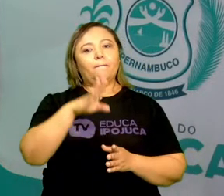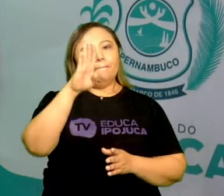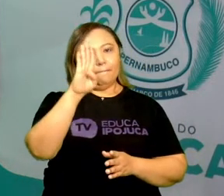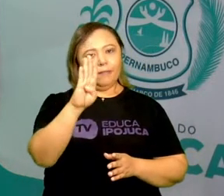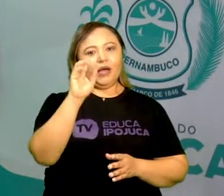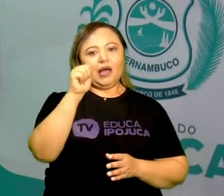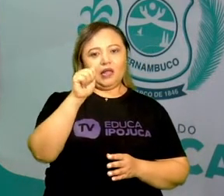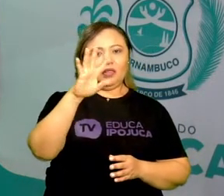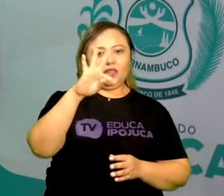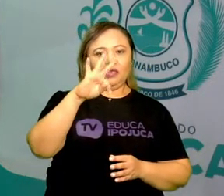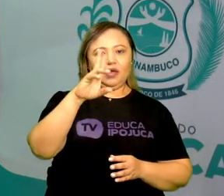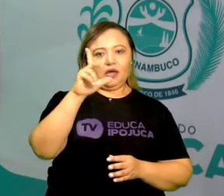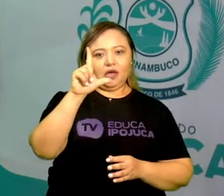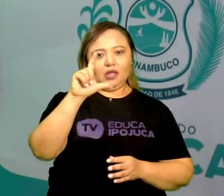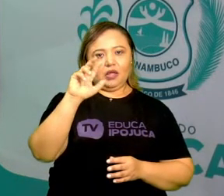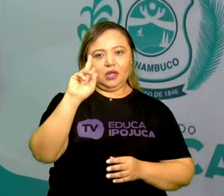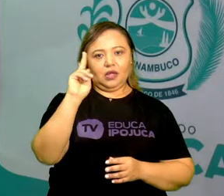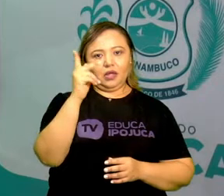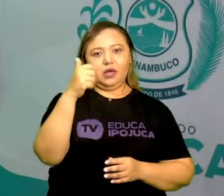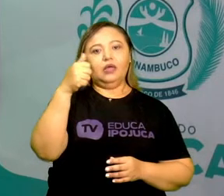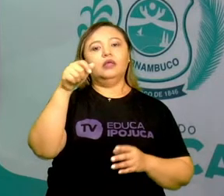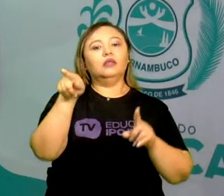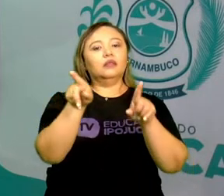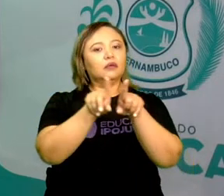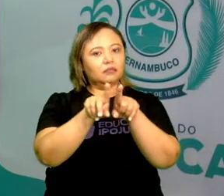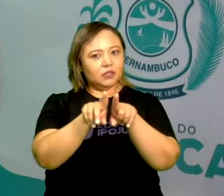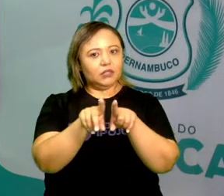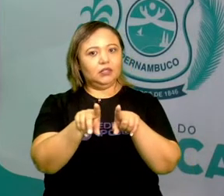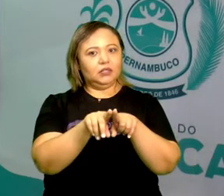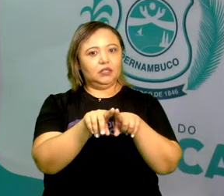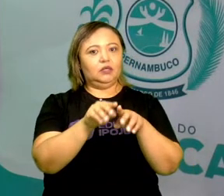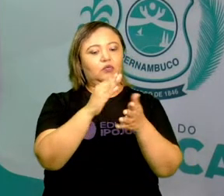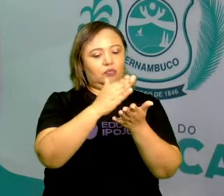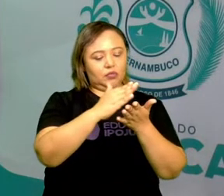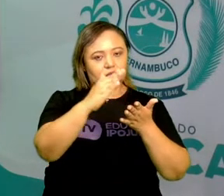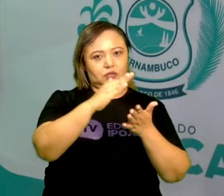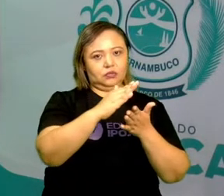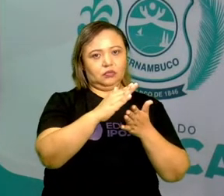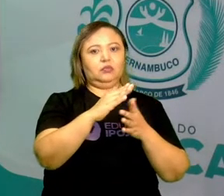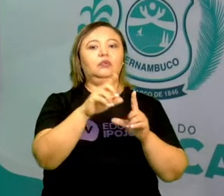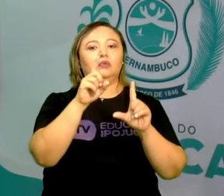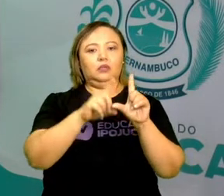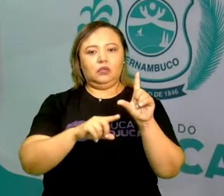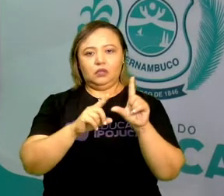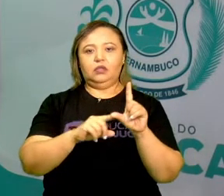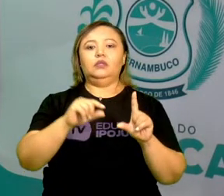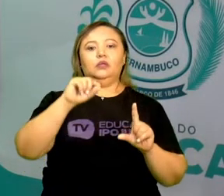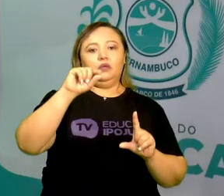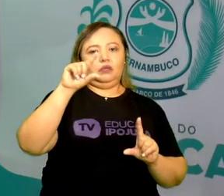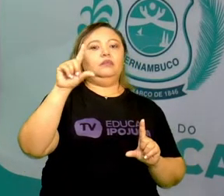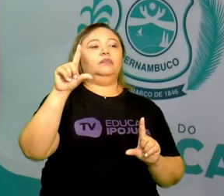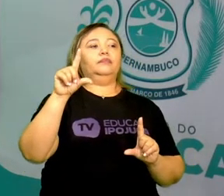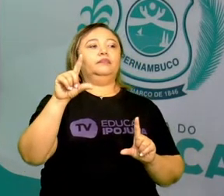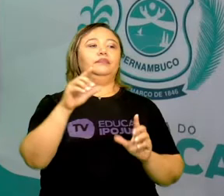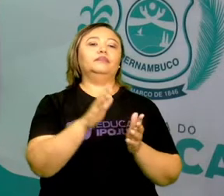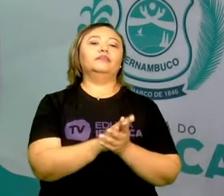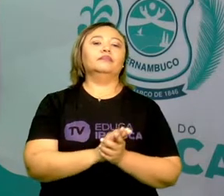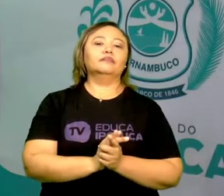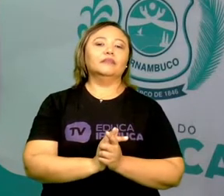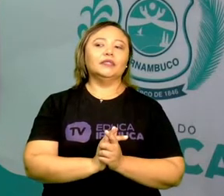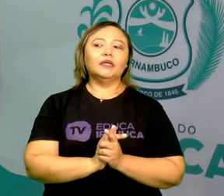lugar. Se é nome de lugar, então este substantivo é próprio. Vamos escrever também